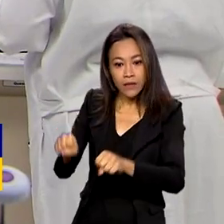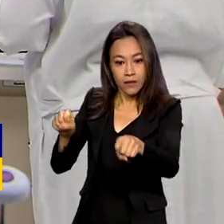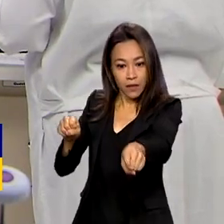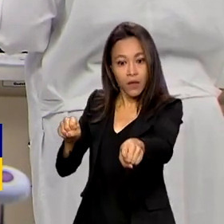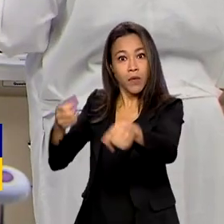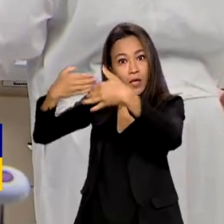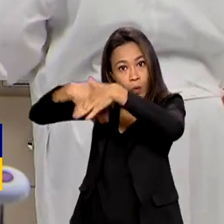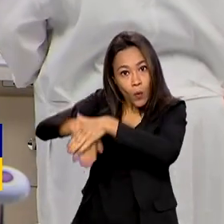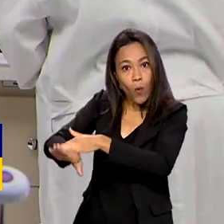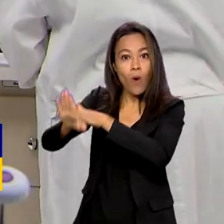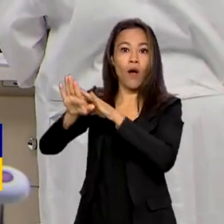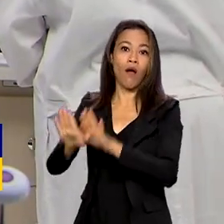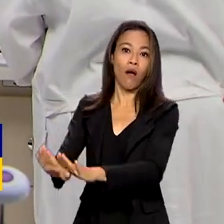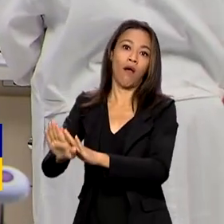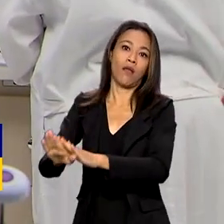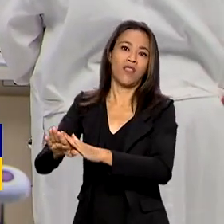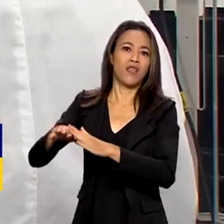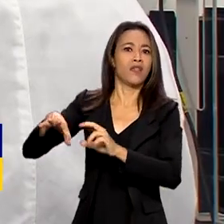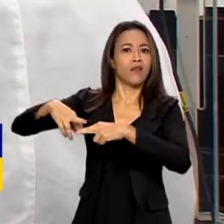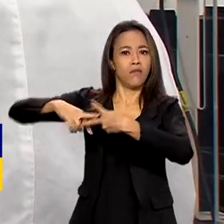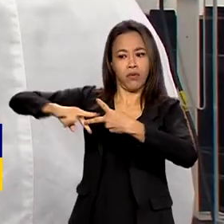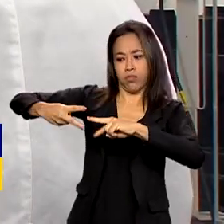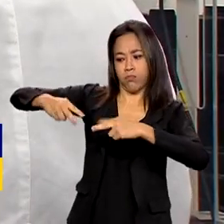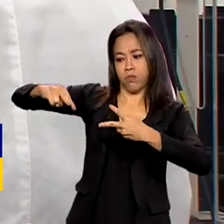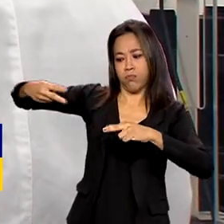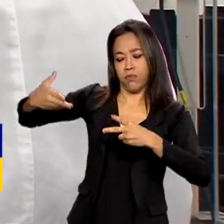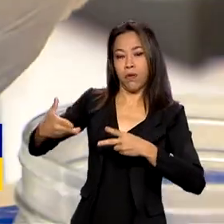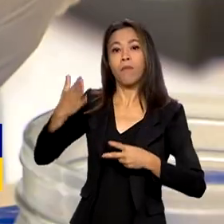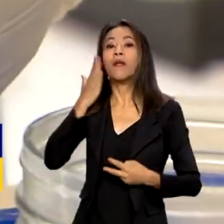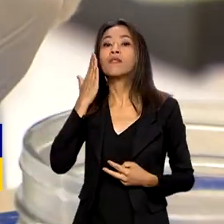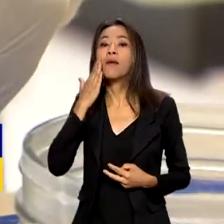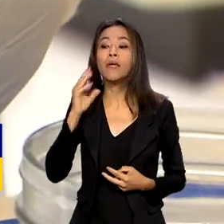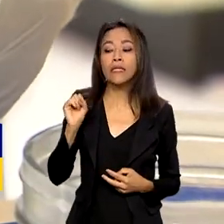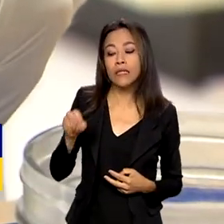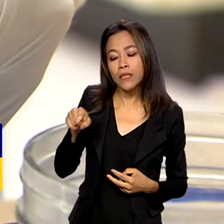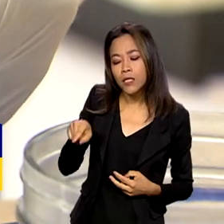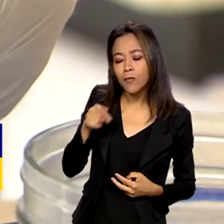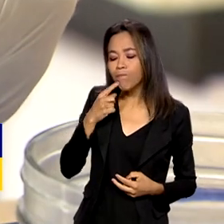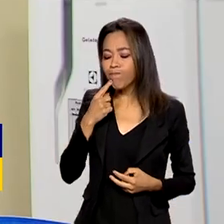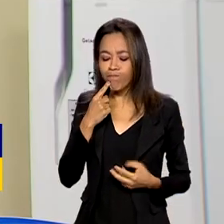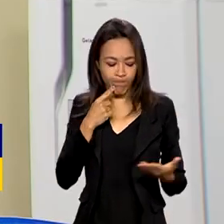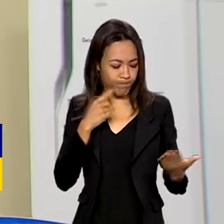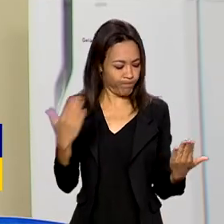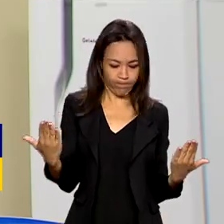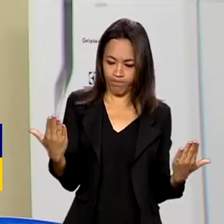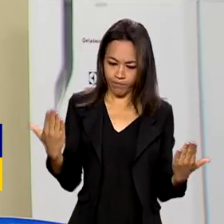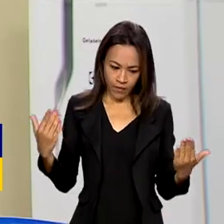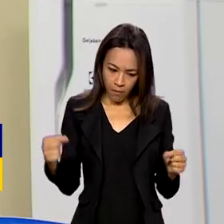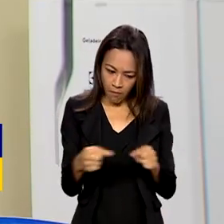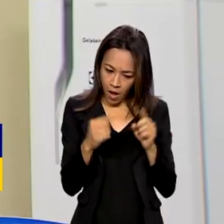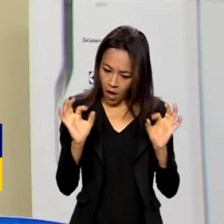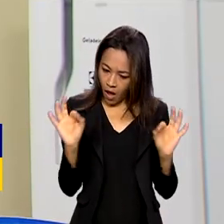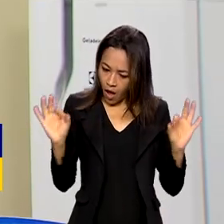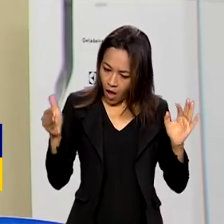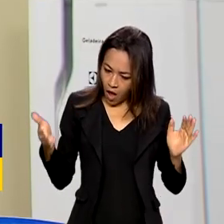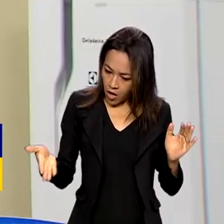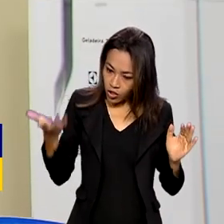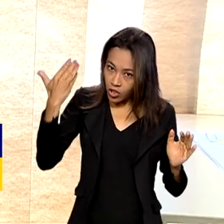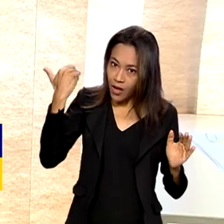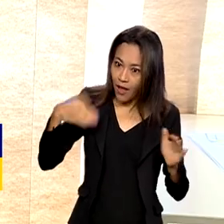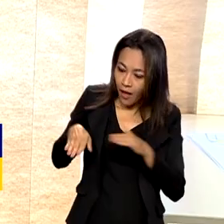armazena dados biológicos de criminosos para conferir se o material em análise bate com o de algum perfil já